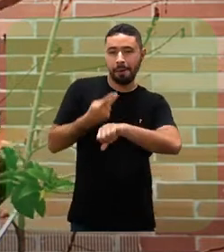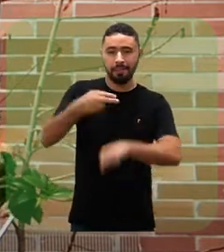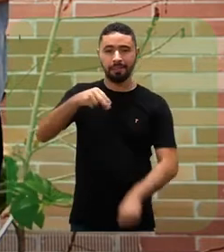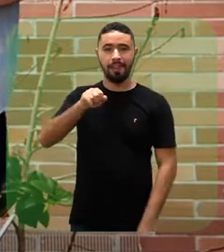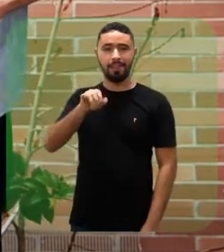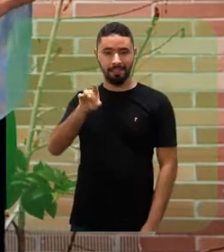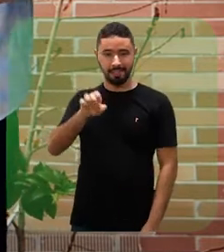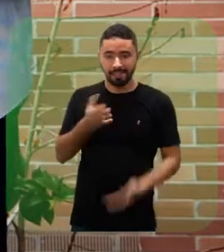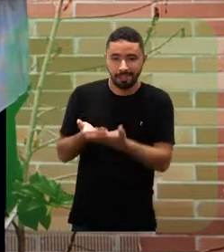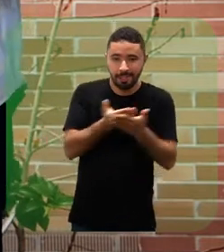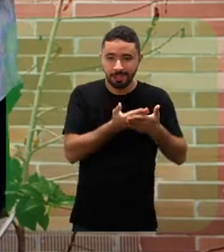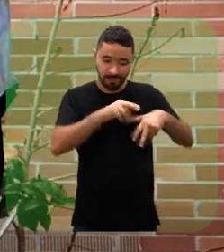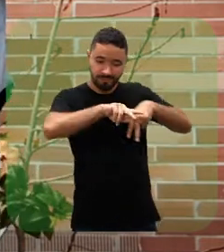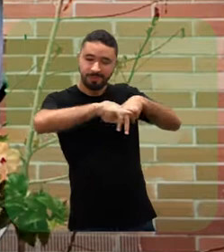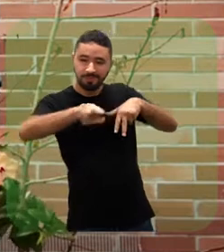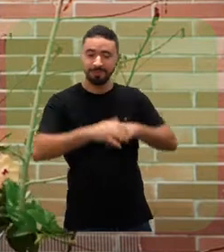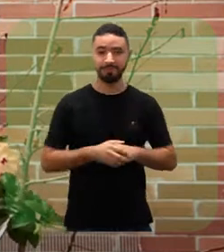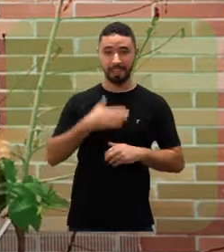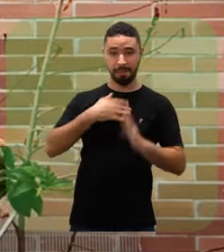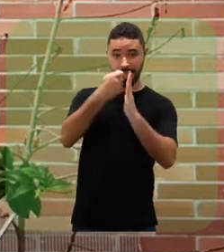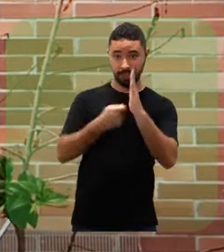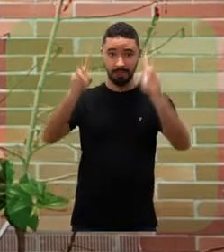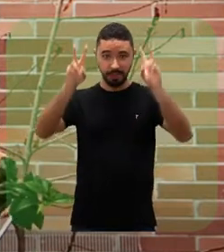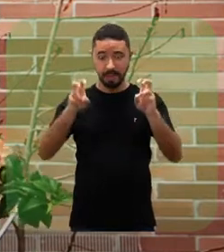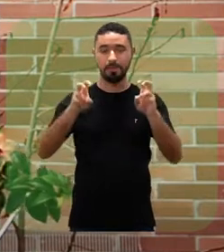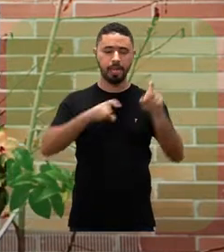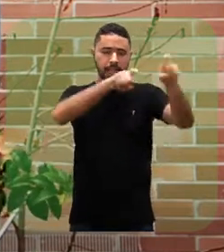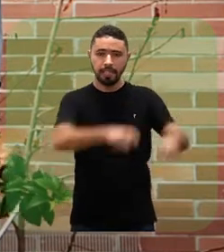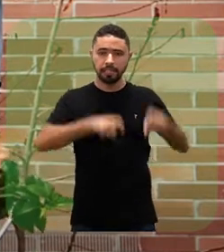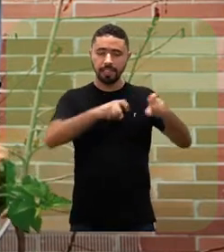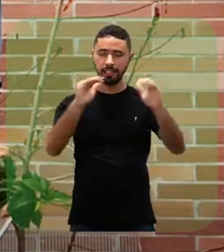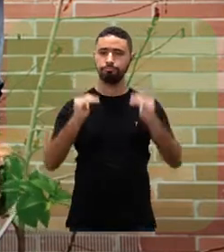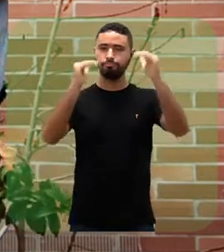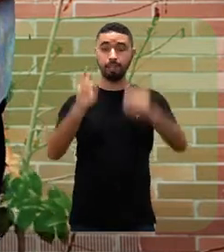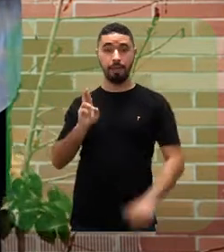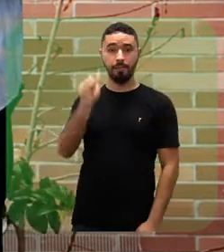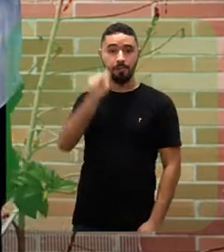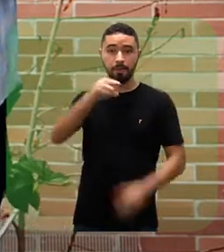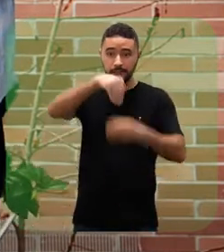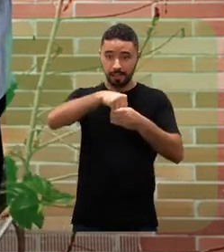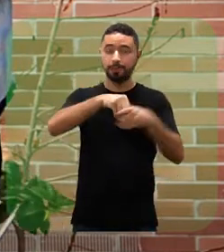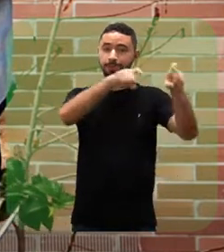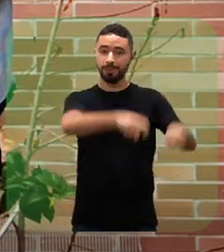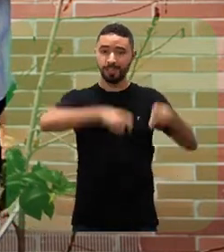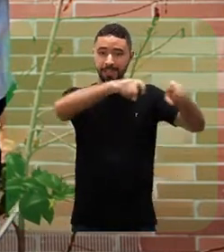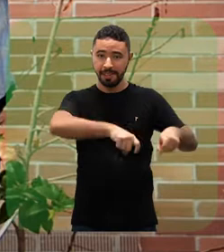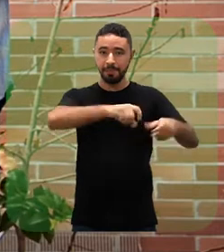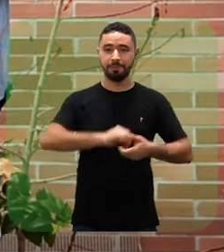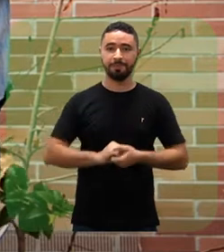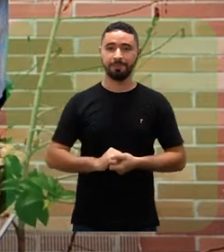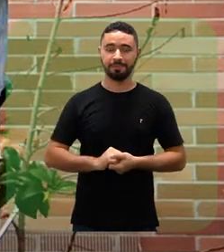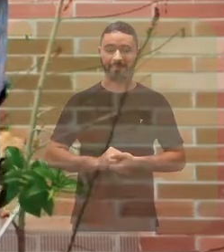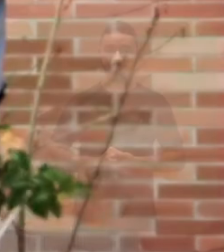um dos premiados do Prêmio Naide Teodose de Estudos de Gênero, com a minha redação Enxadas Matriarcas, a representatividade feminina